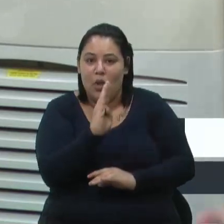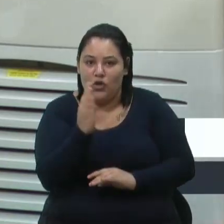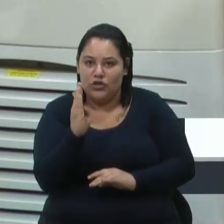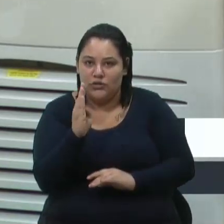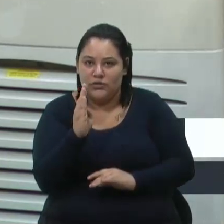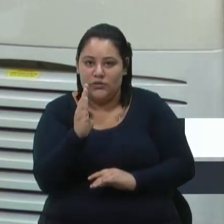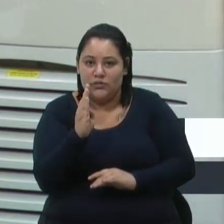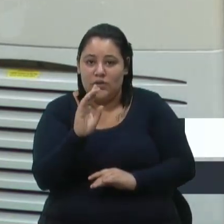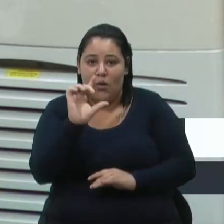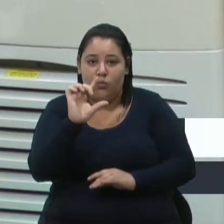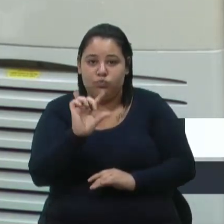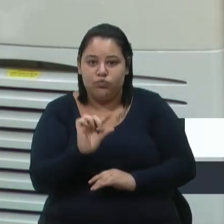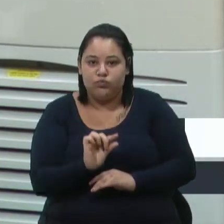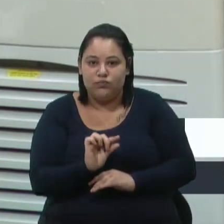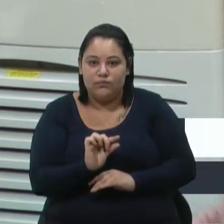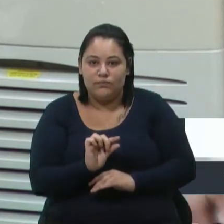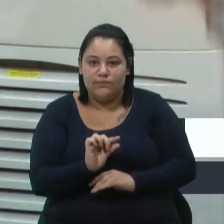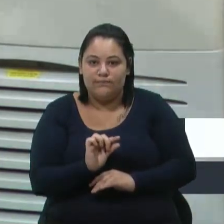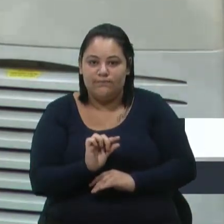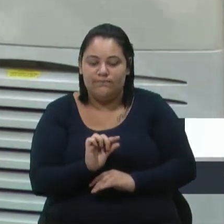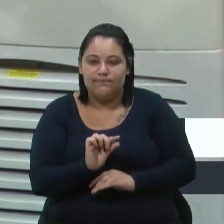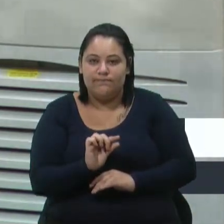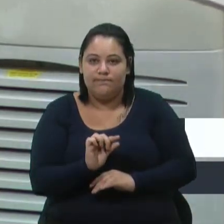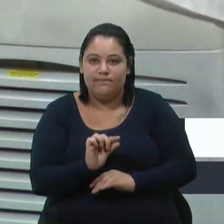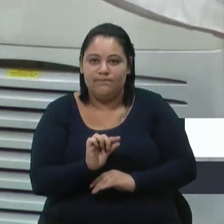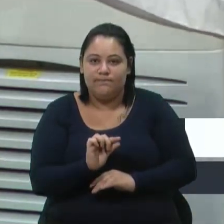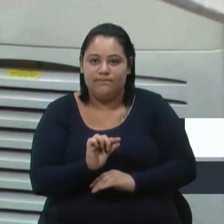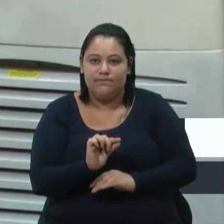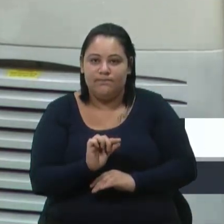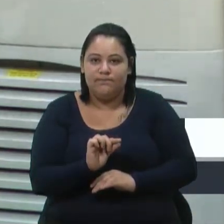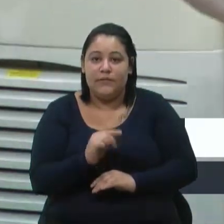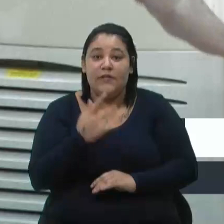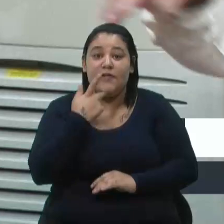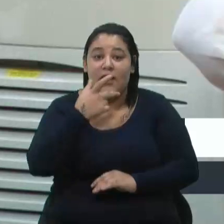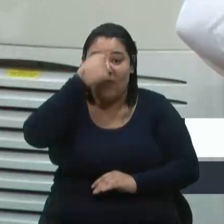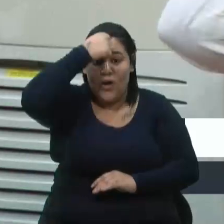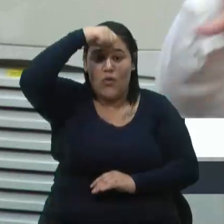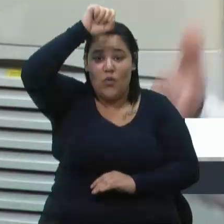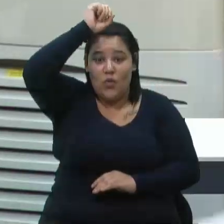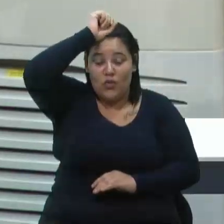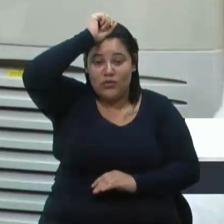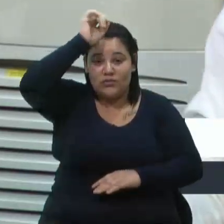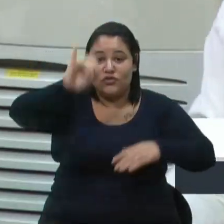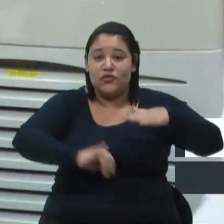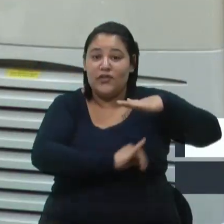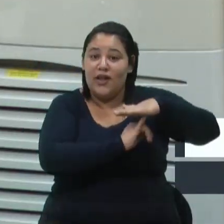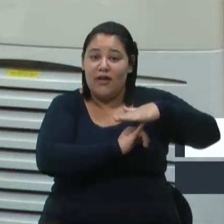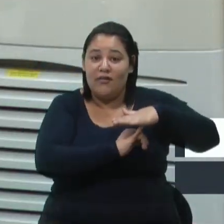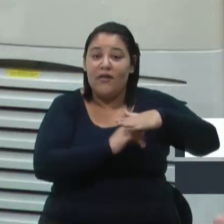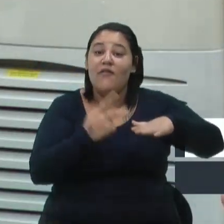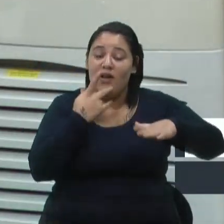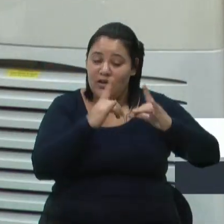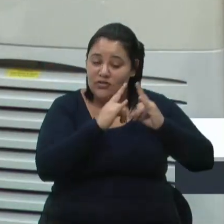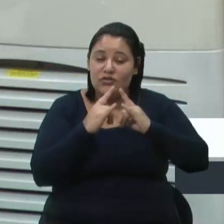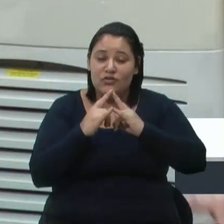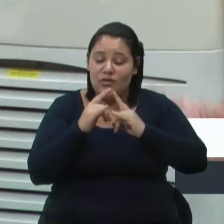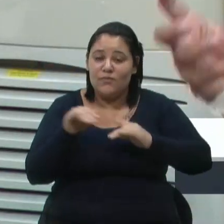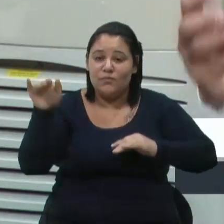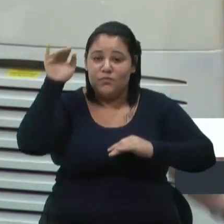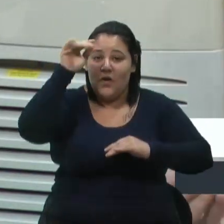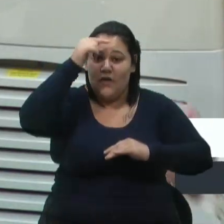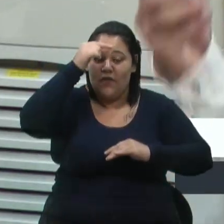Cada vez menos. Nós não temos. E falem com a UCS, com o Instituto Federal, com as instituições de ensino superior.